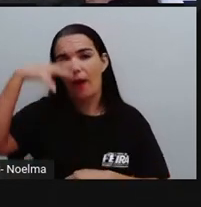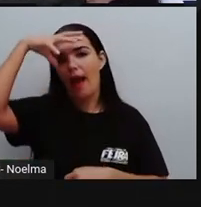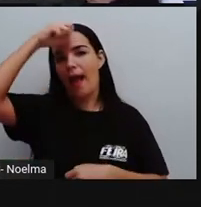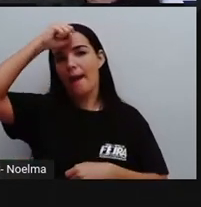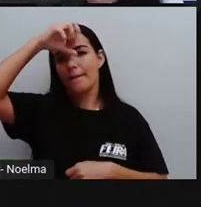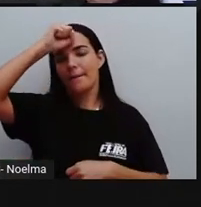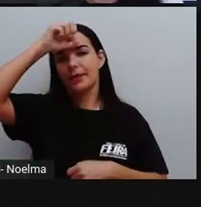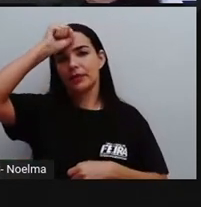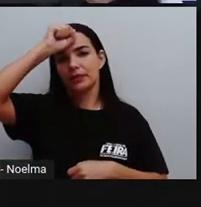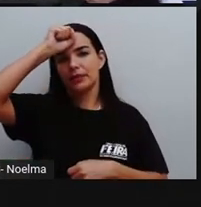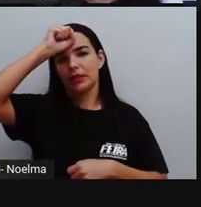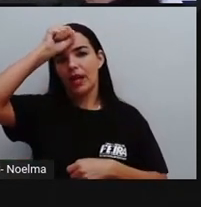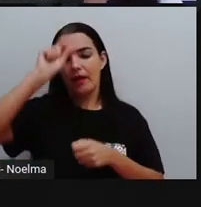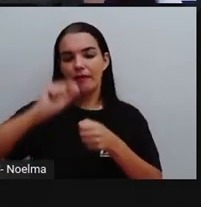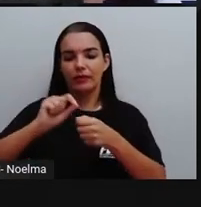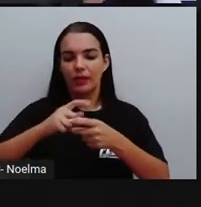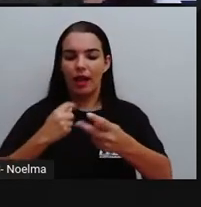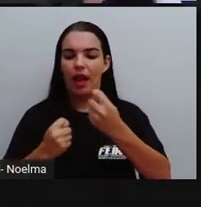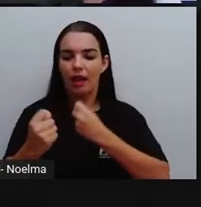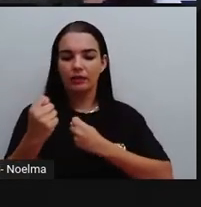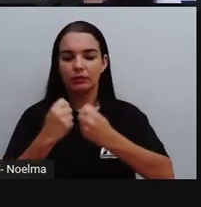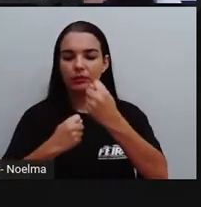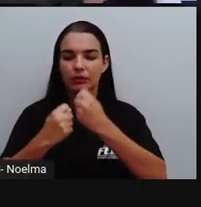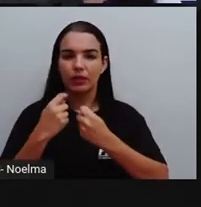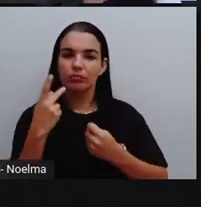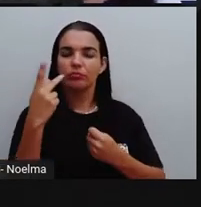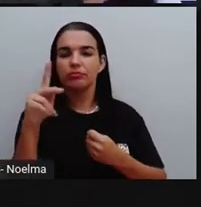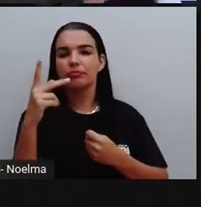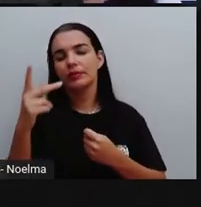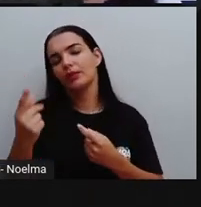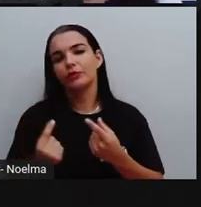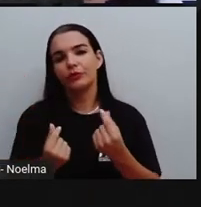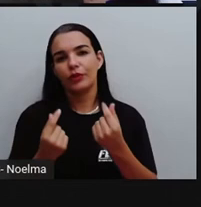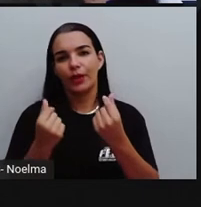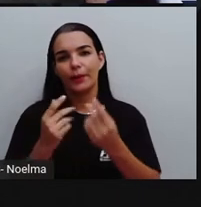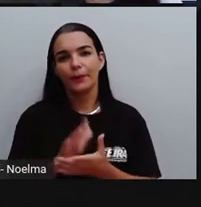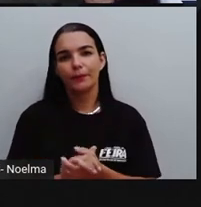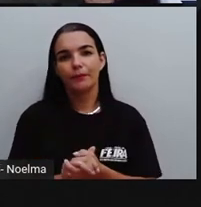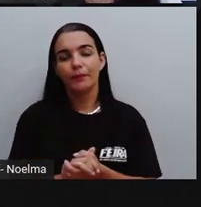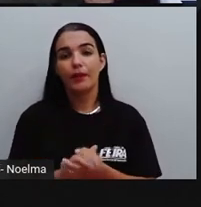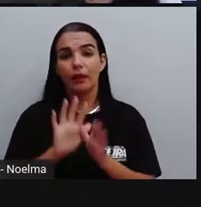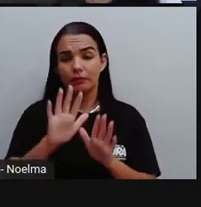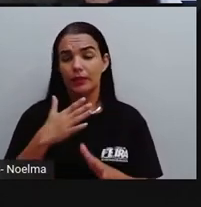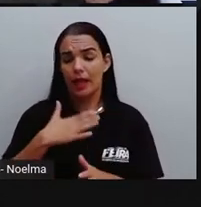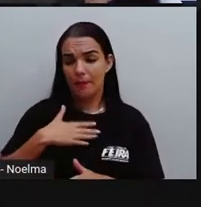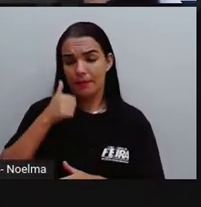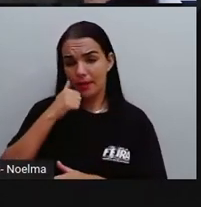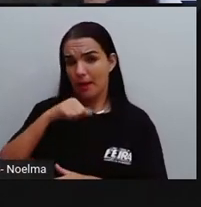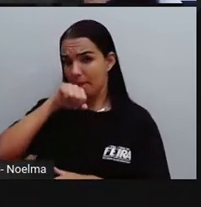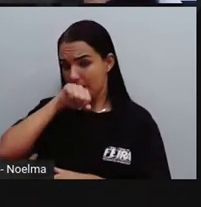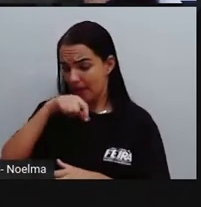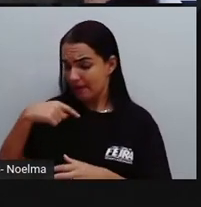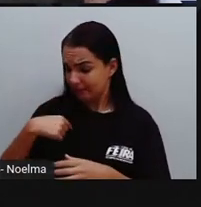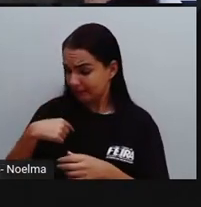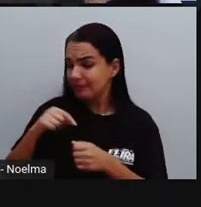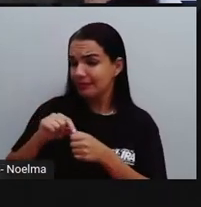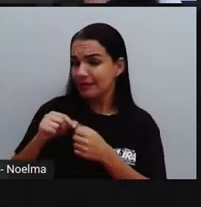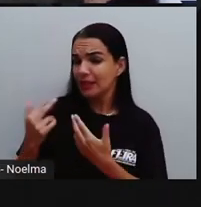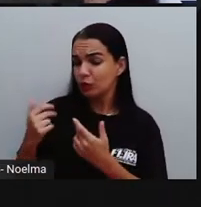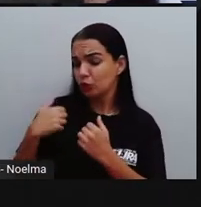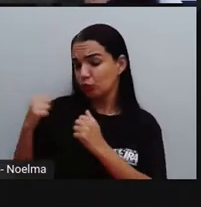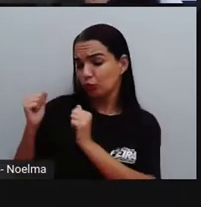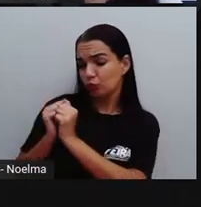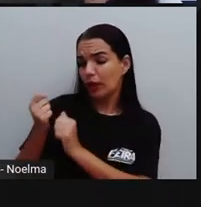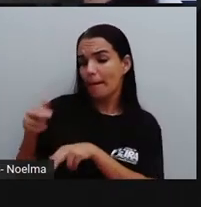administrar o seu dinheiro. A minha mãe, ela fazia isso comigo e com a minha irmã na